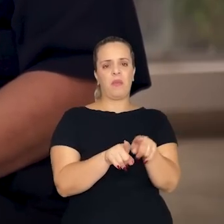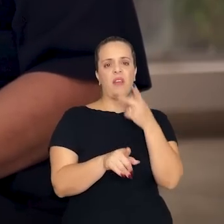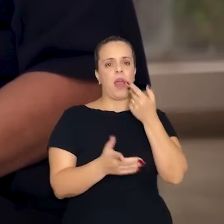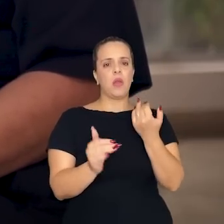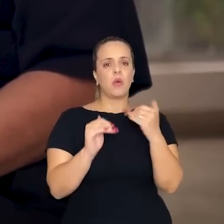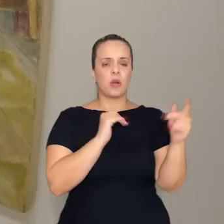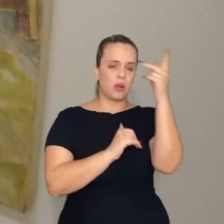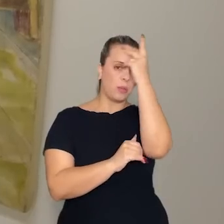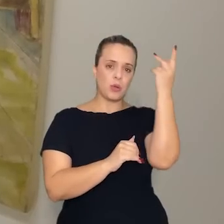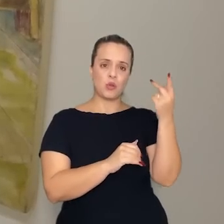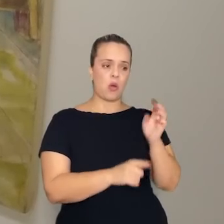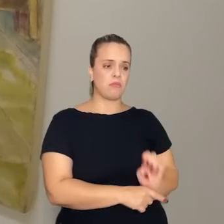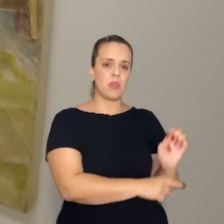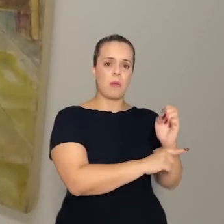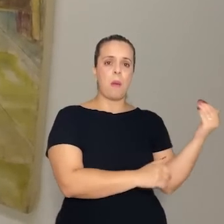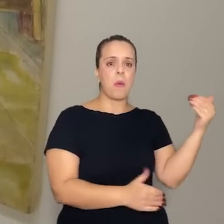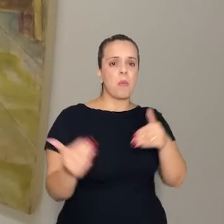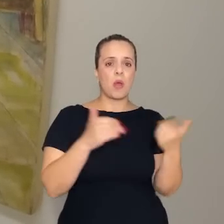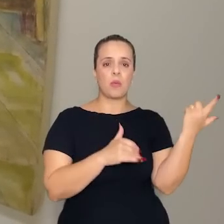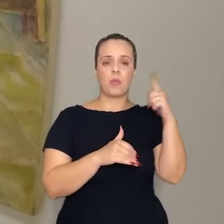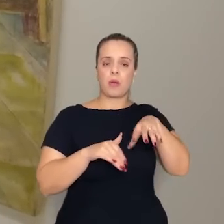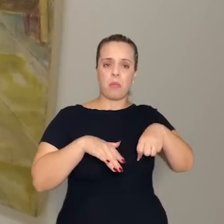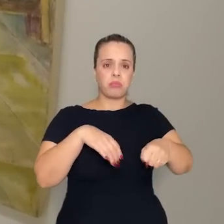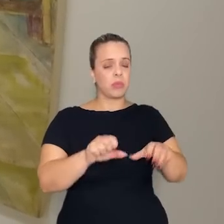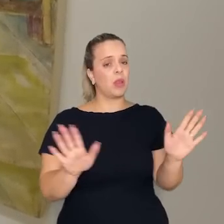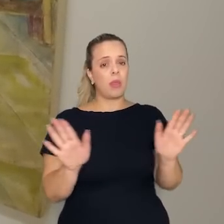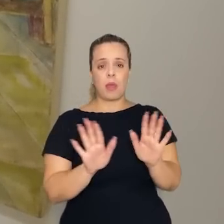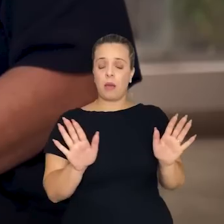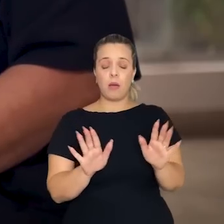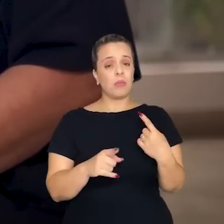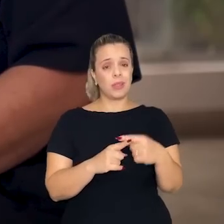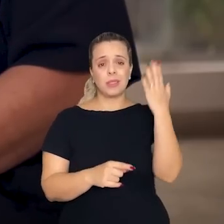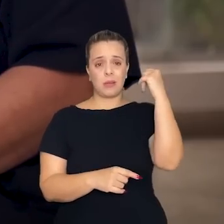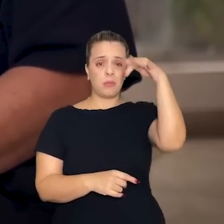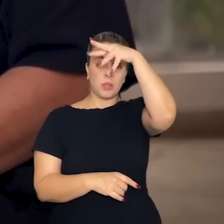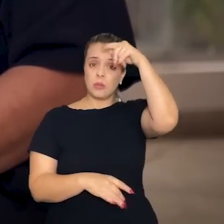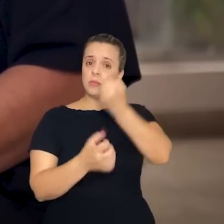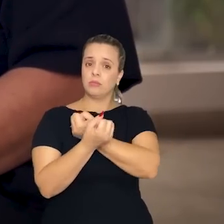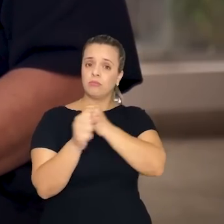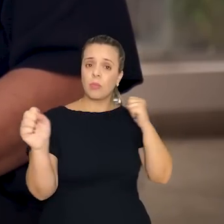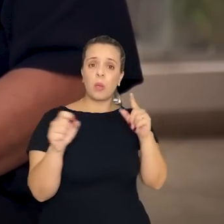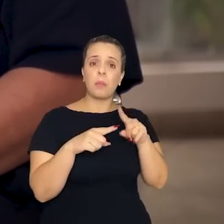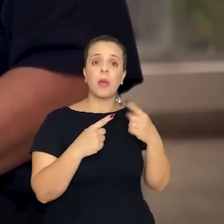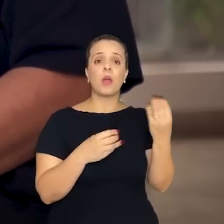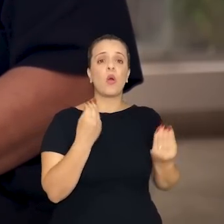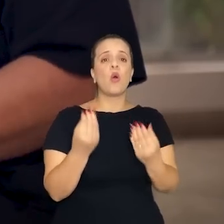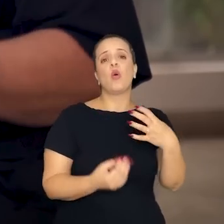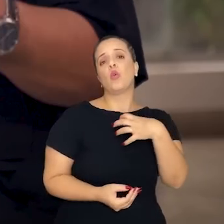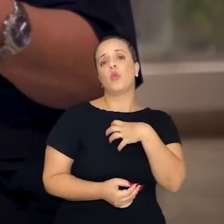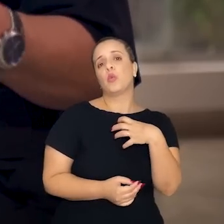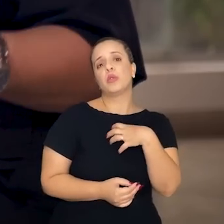chegavam na década de 70 para colonizar quase o tamanho de um país. Mas é que a forma como